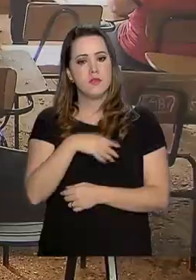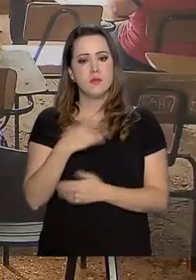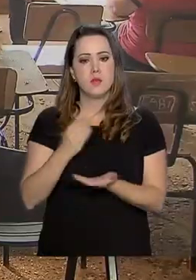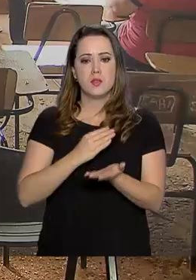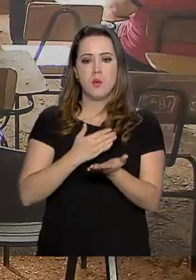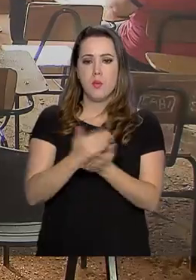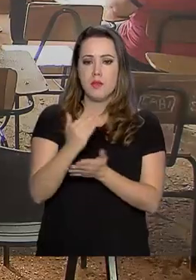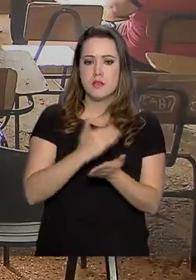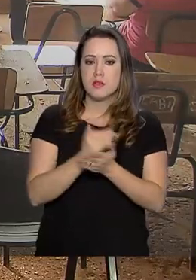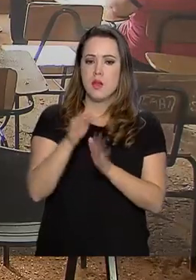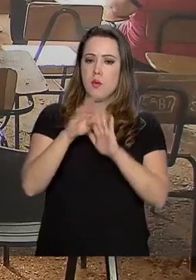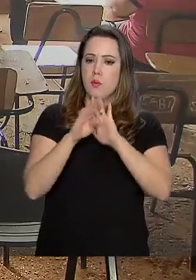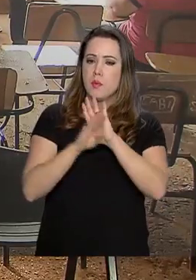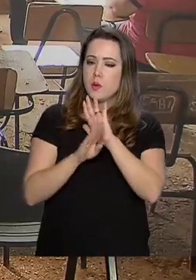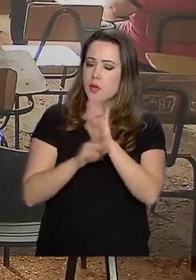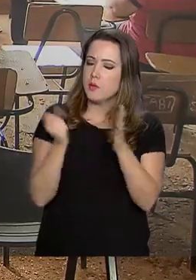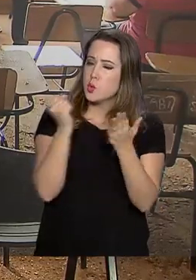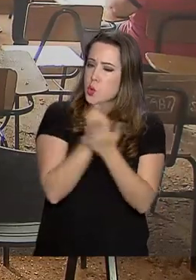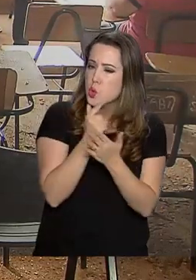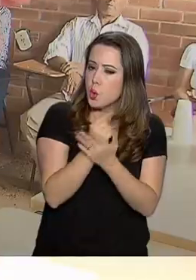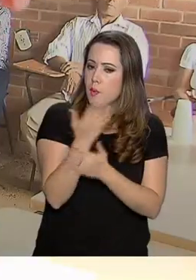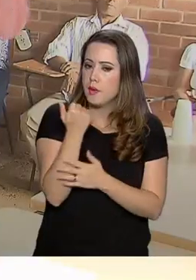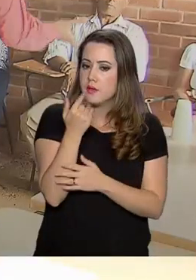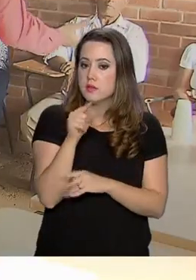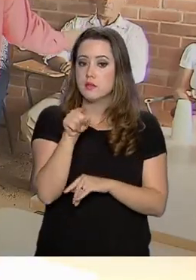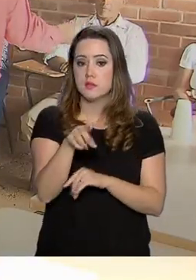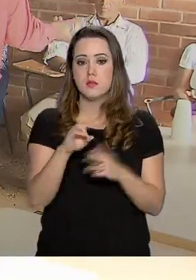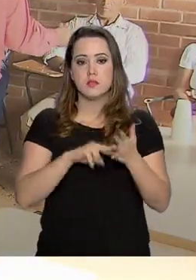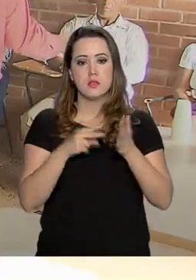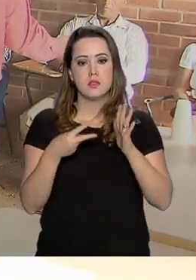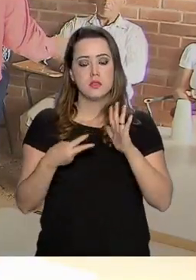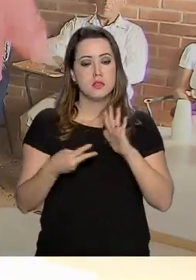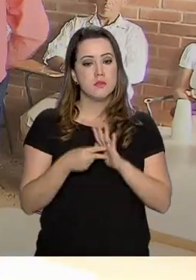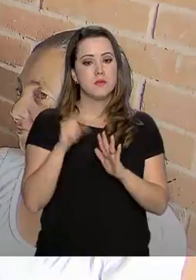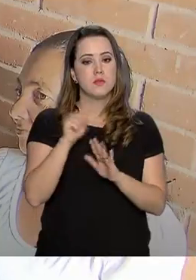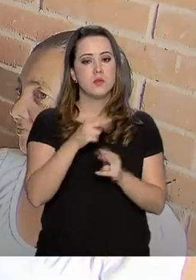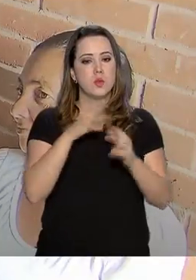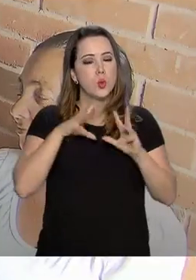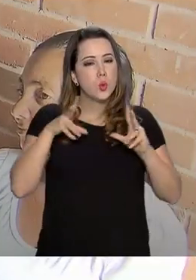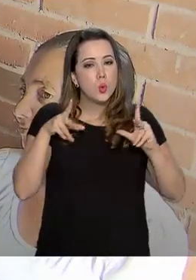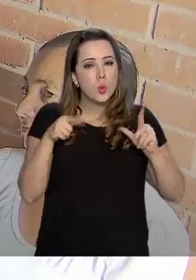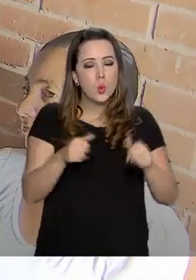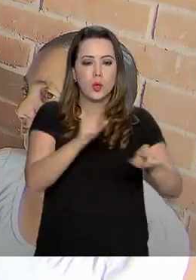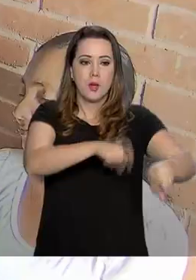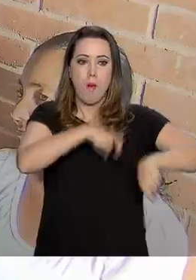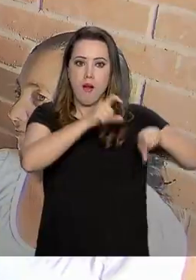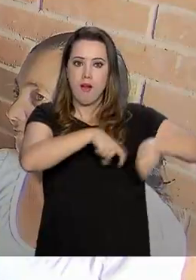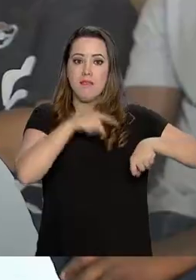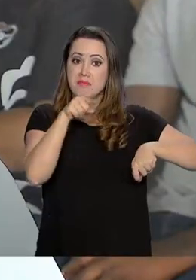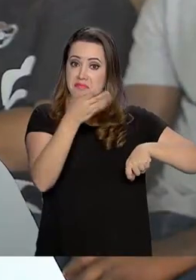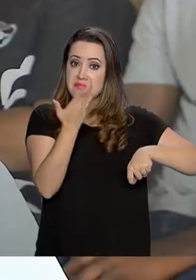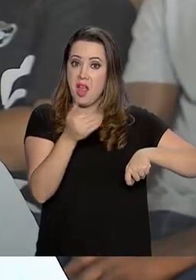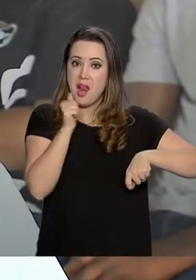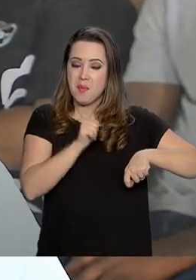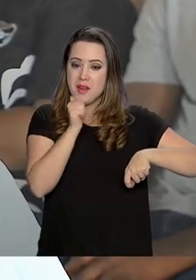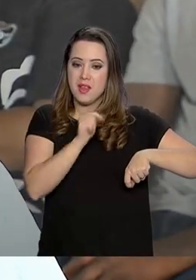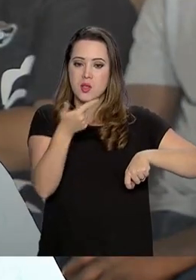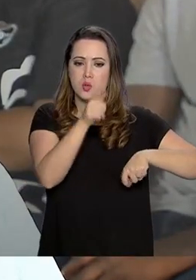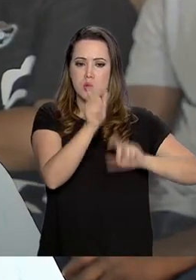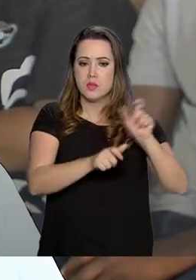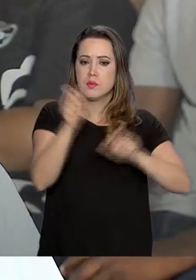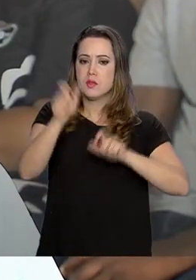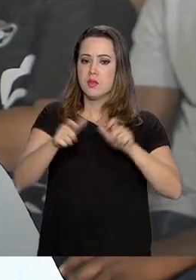implantar o programa de aquisição de alimentos. Isso significa que toda a produção de Dona Maria e de outros